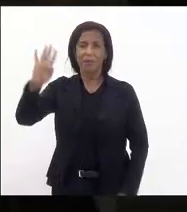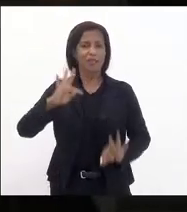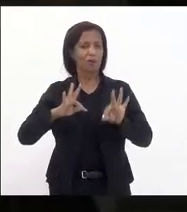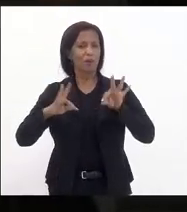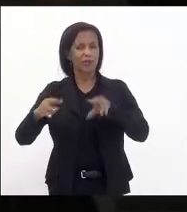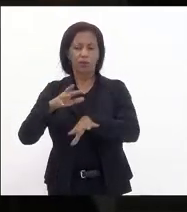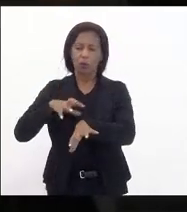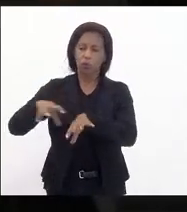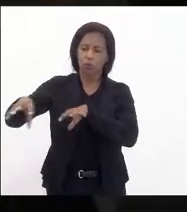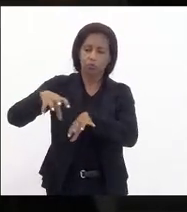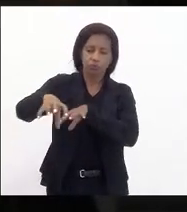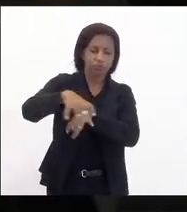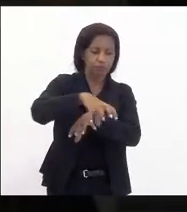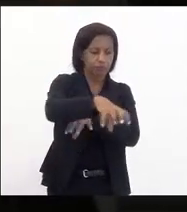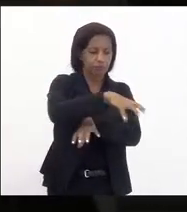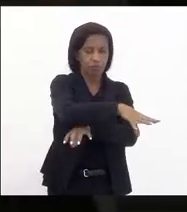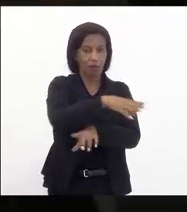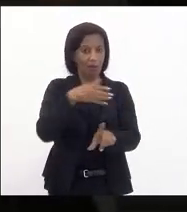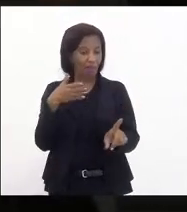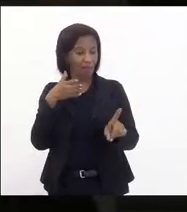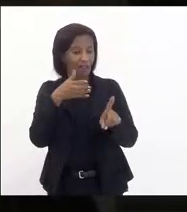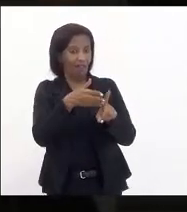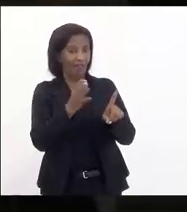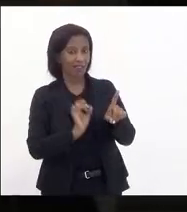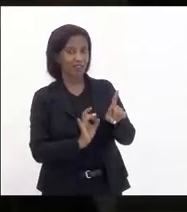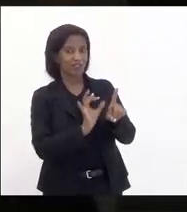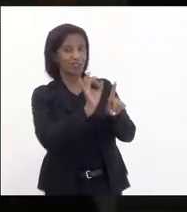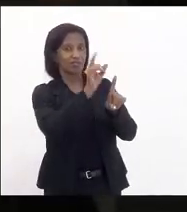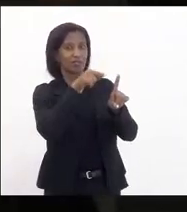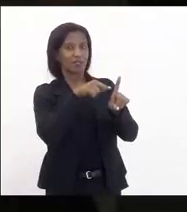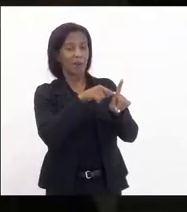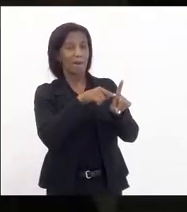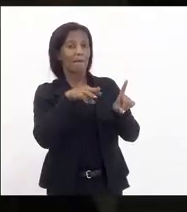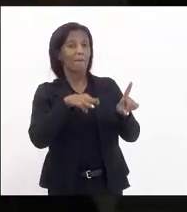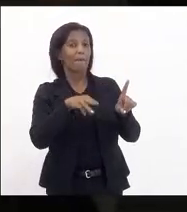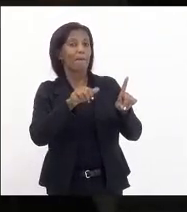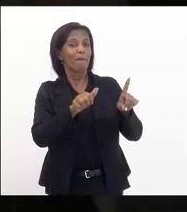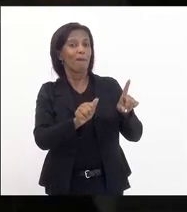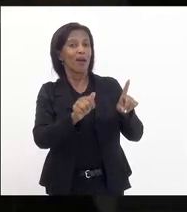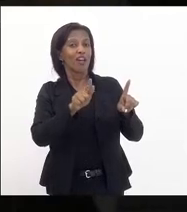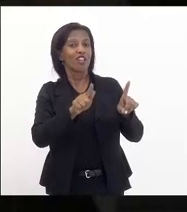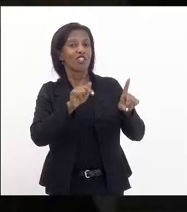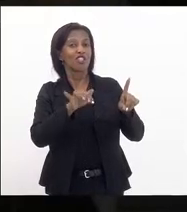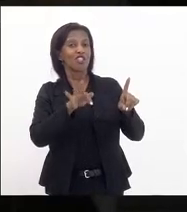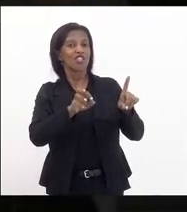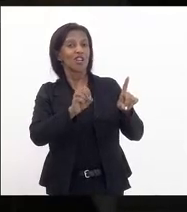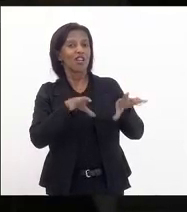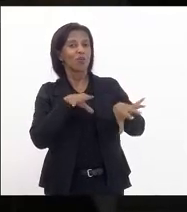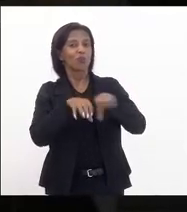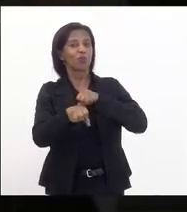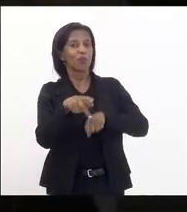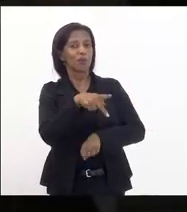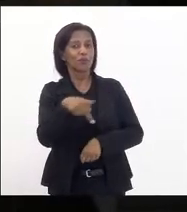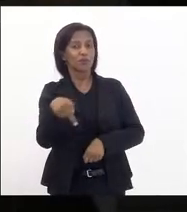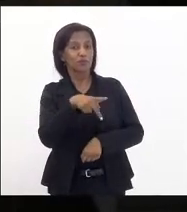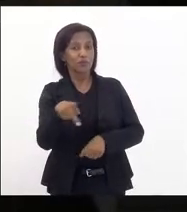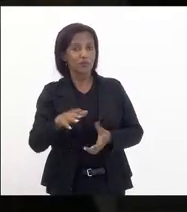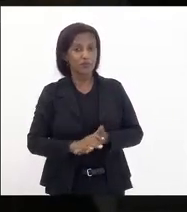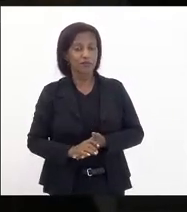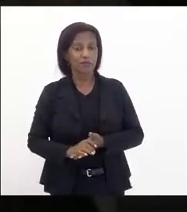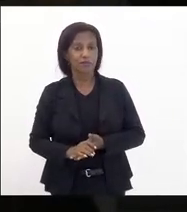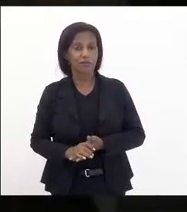as áreas em especial para o magistério concurso público